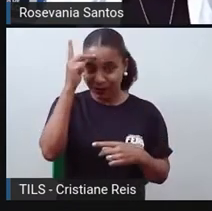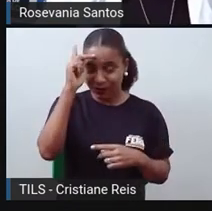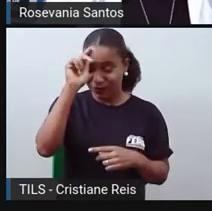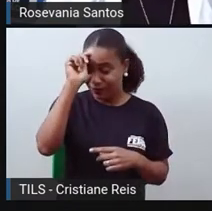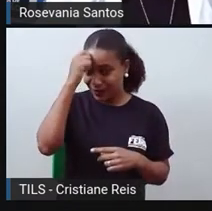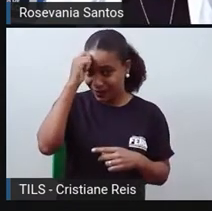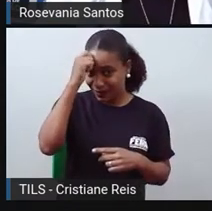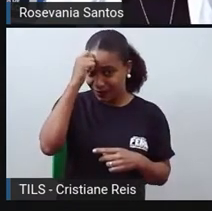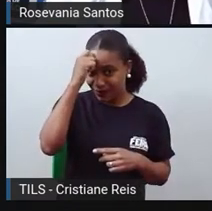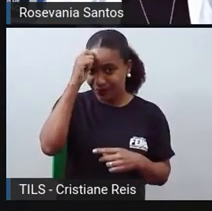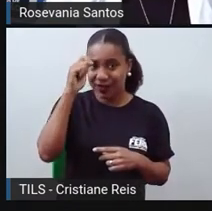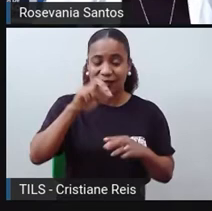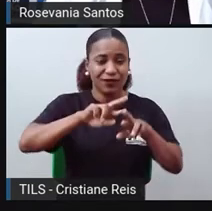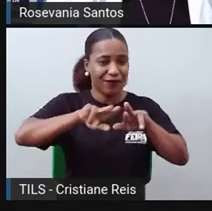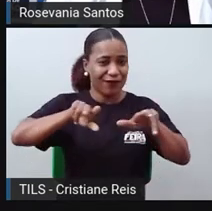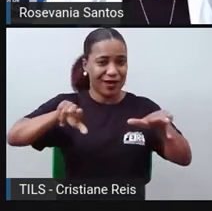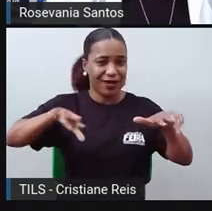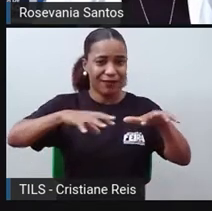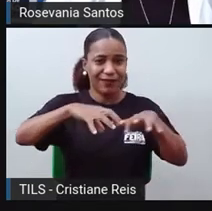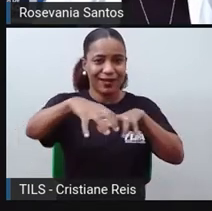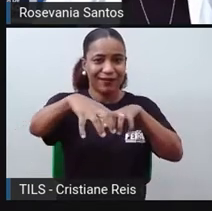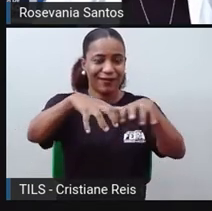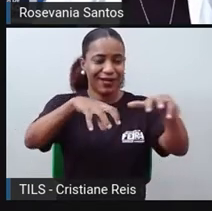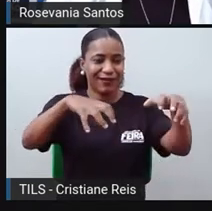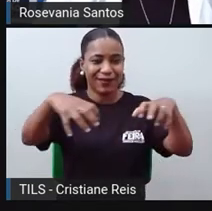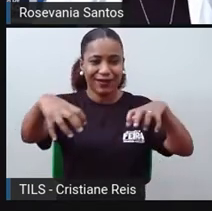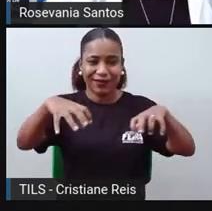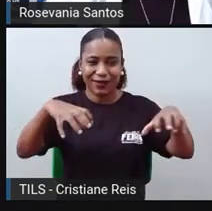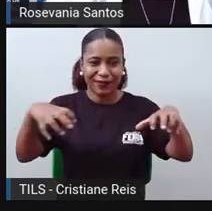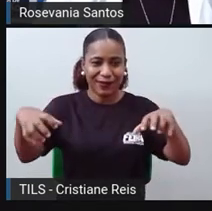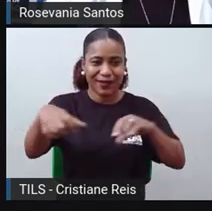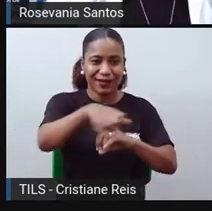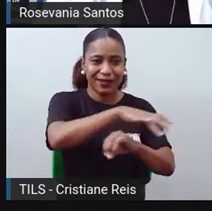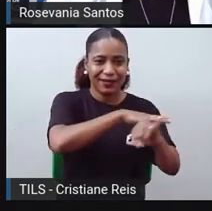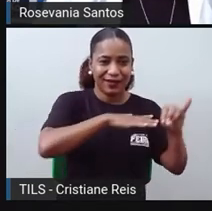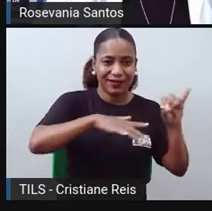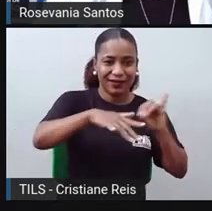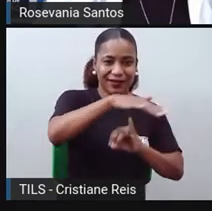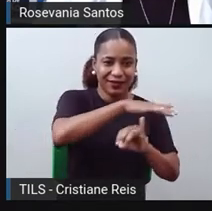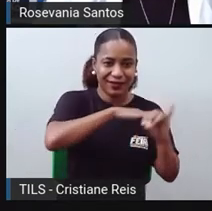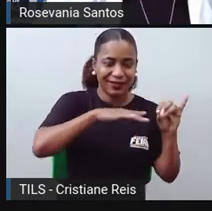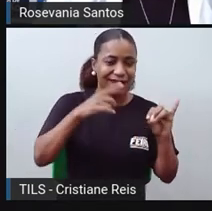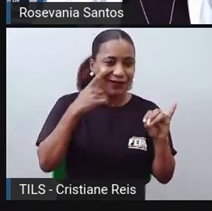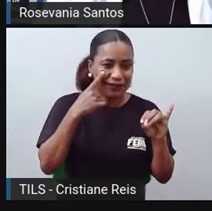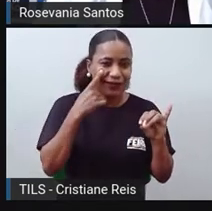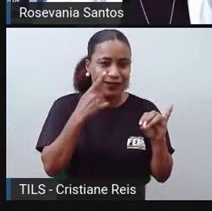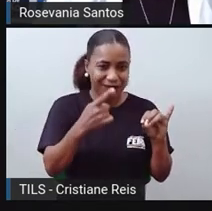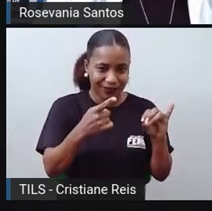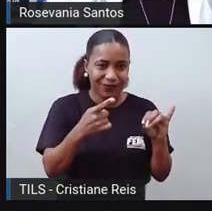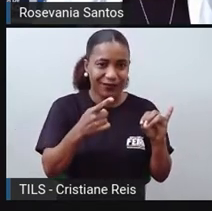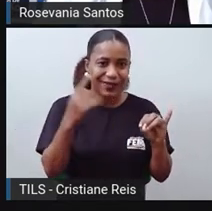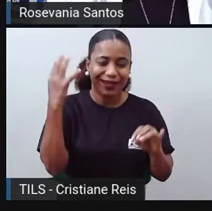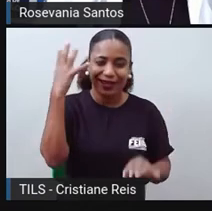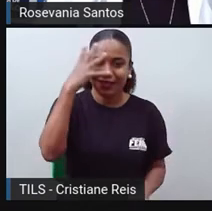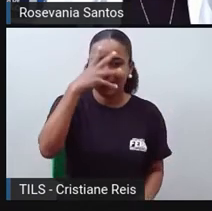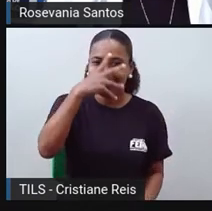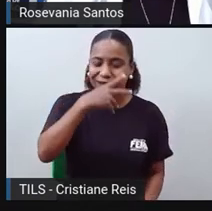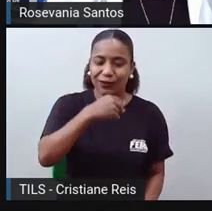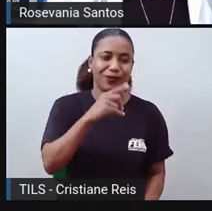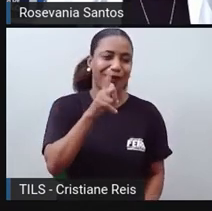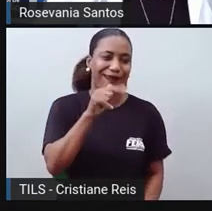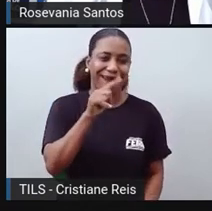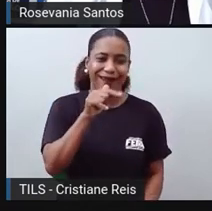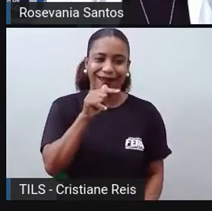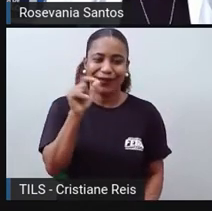negros. Então, são várias. Olha, gente, aqui a parte da ilha, olha aqui a parte próxima, como é linda a cor dessas águas.